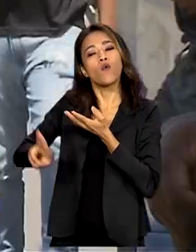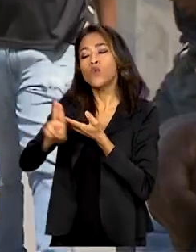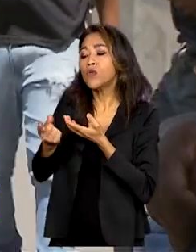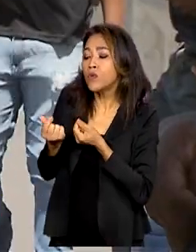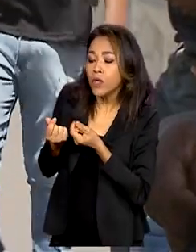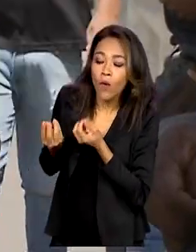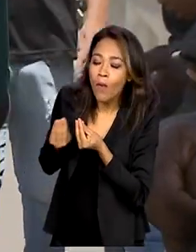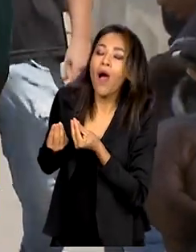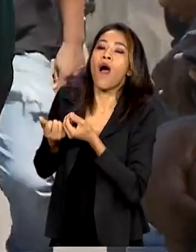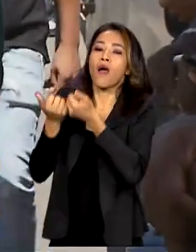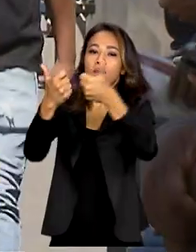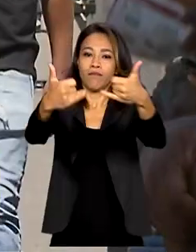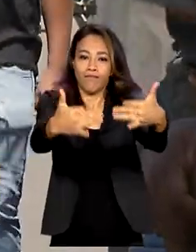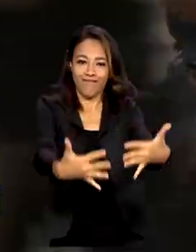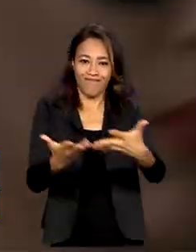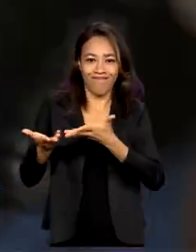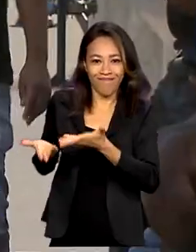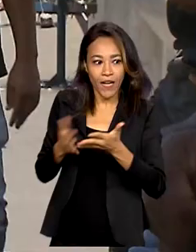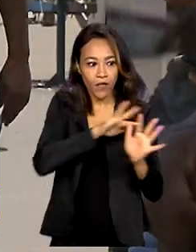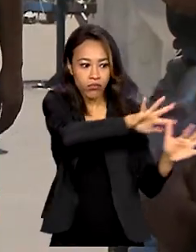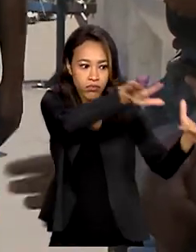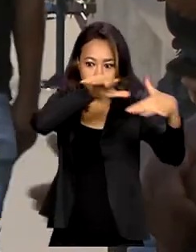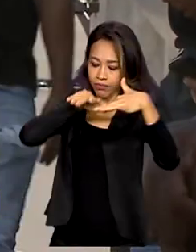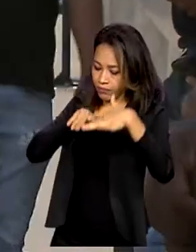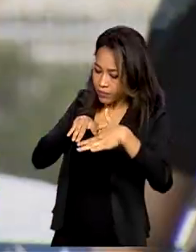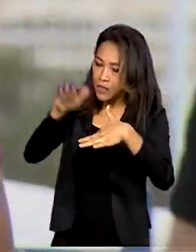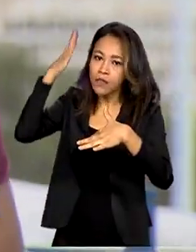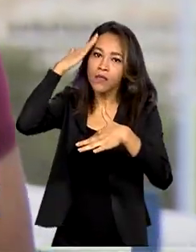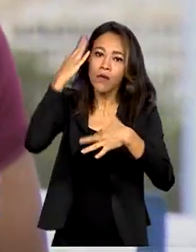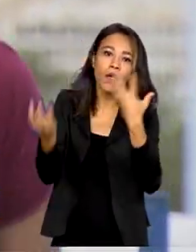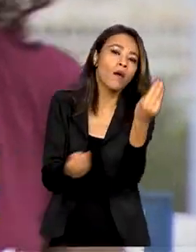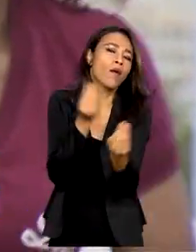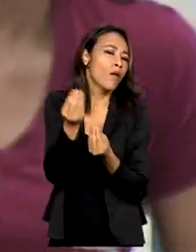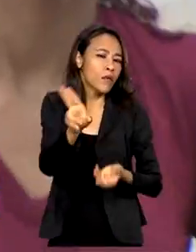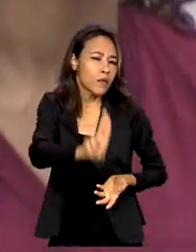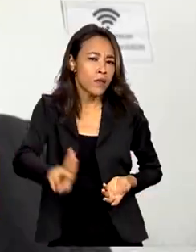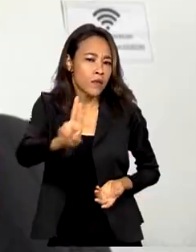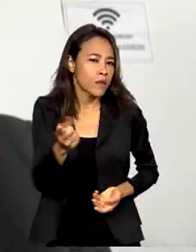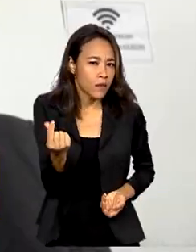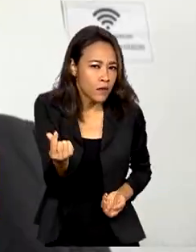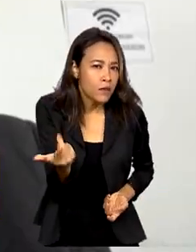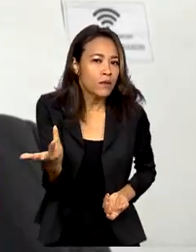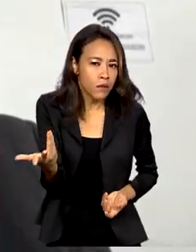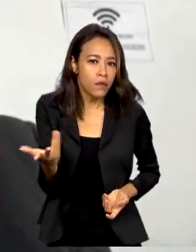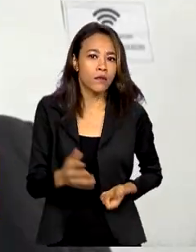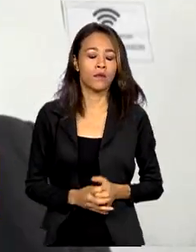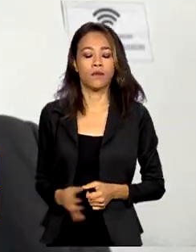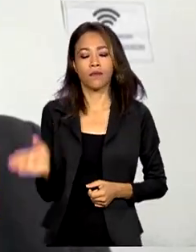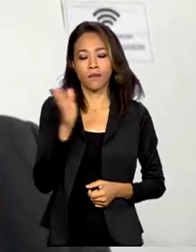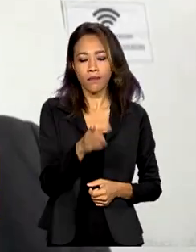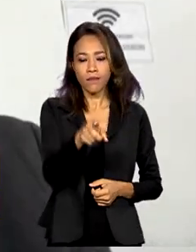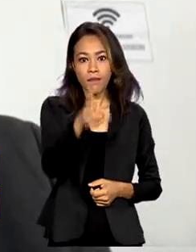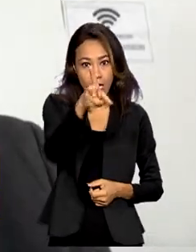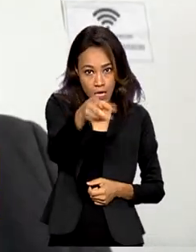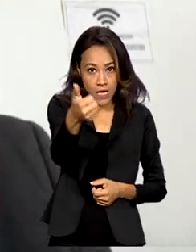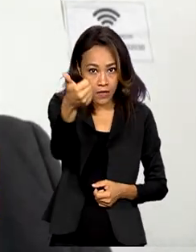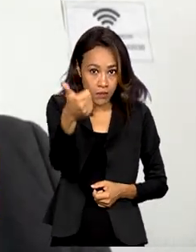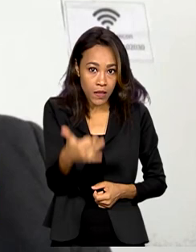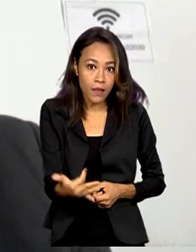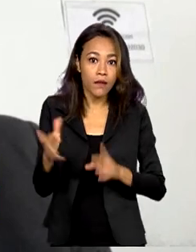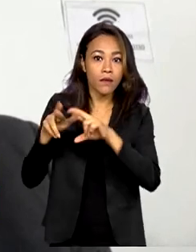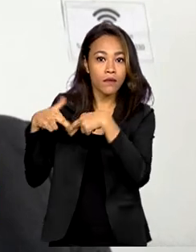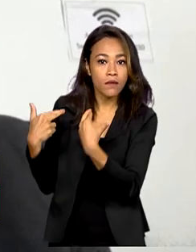público, para que todos possam saber como o dinheiro está sendo gasto. Assim como as famílias, que